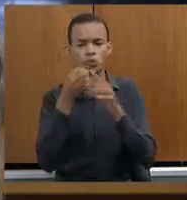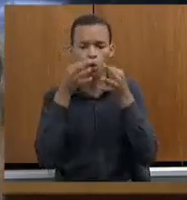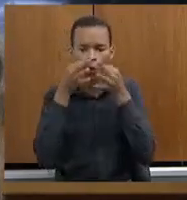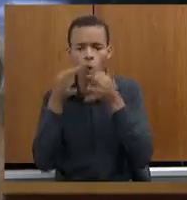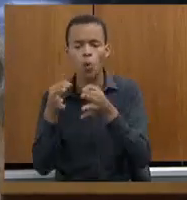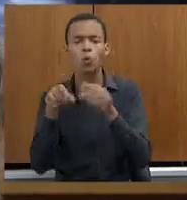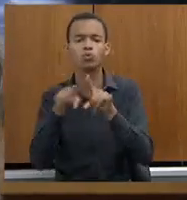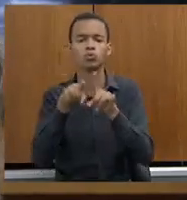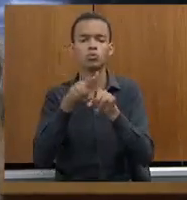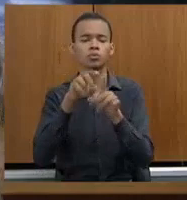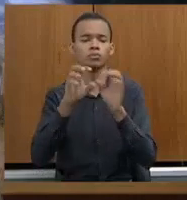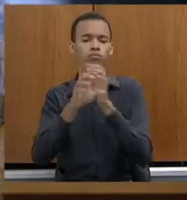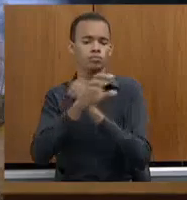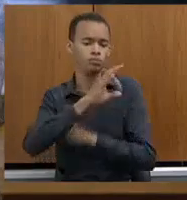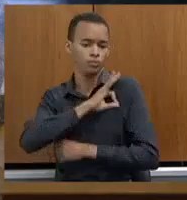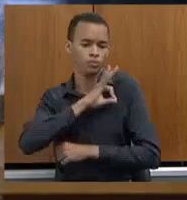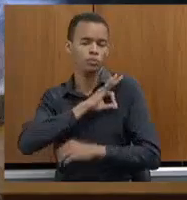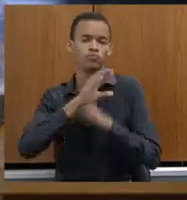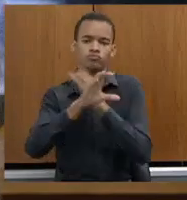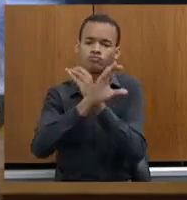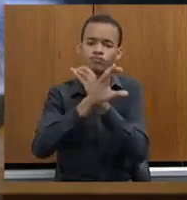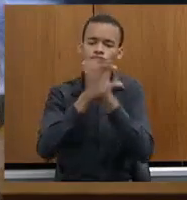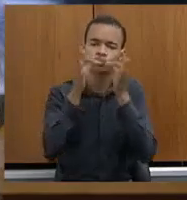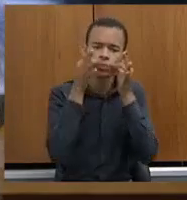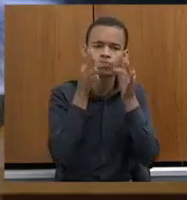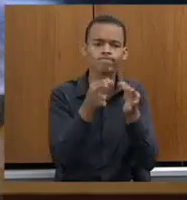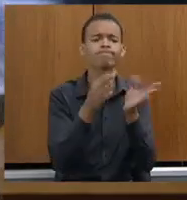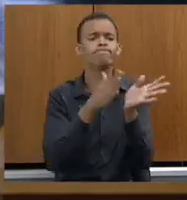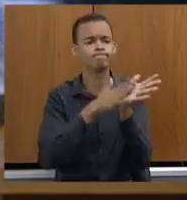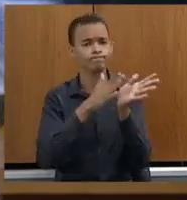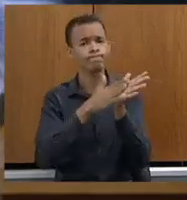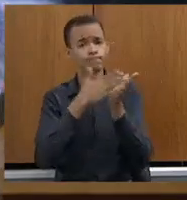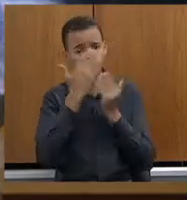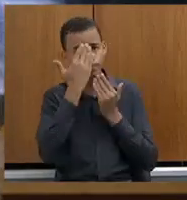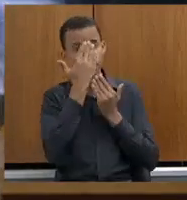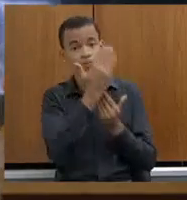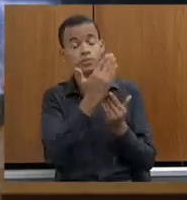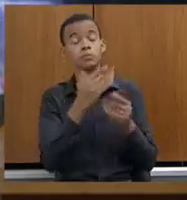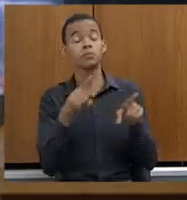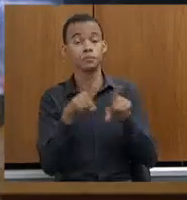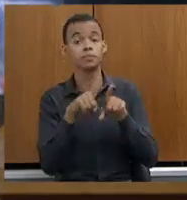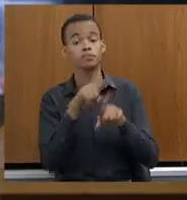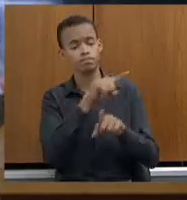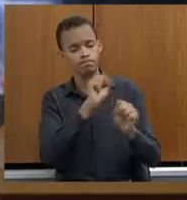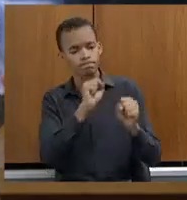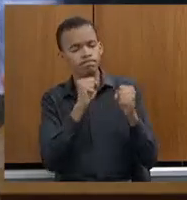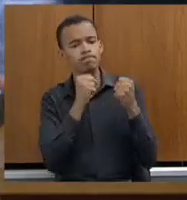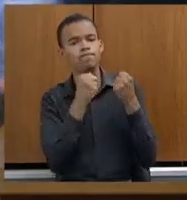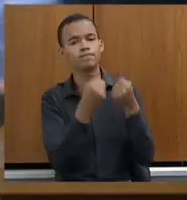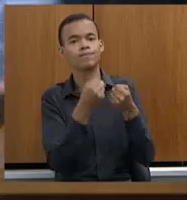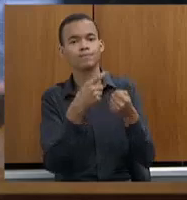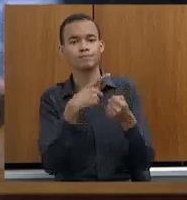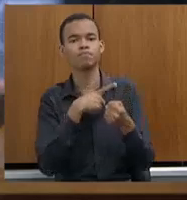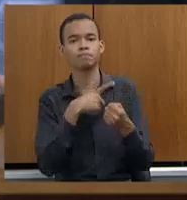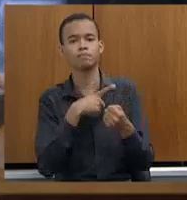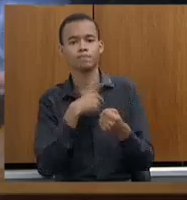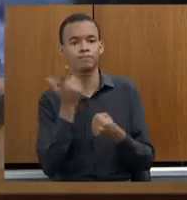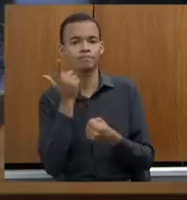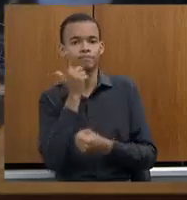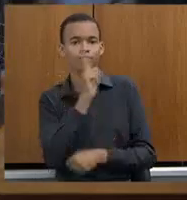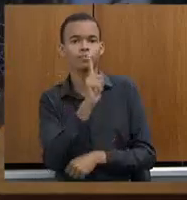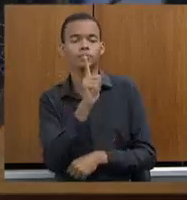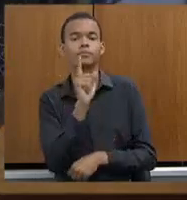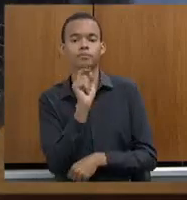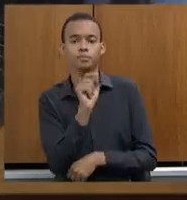Civil. e eu quero dizer aqui também do empenho que tivemos há pouco tempo com relação à